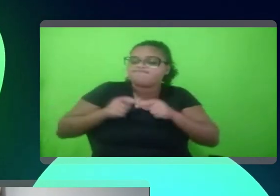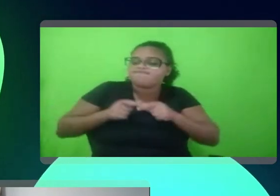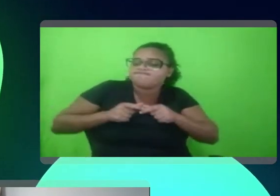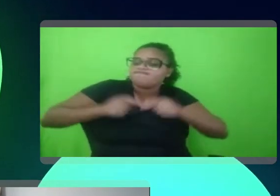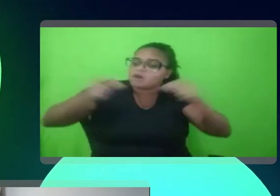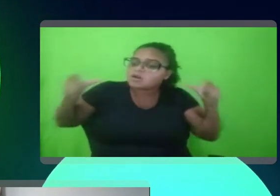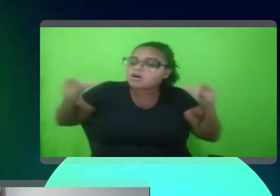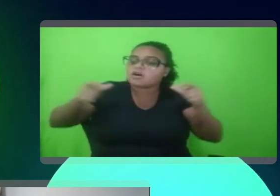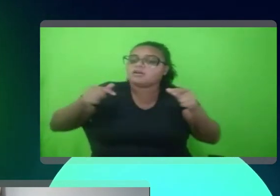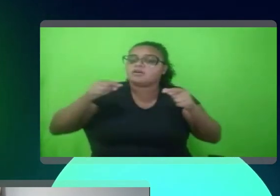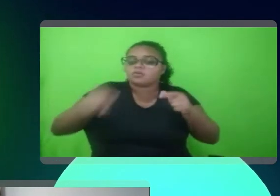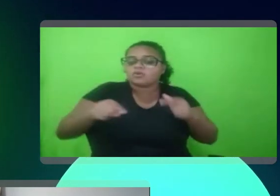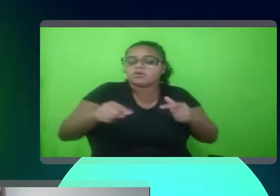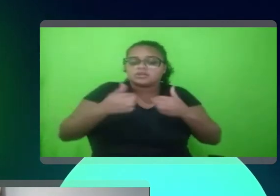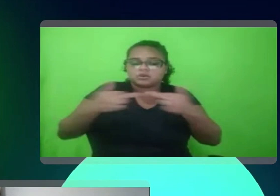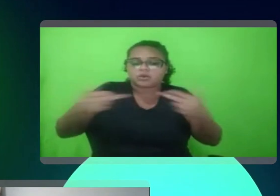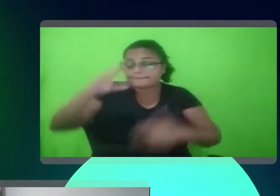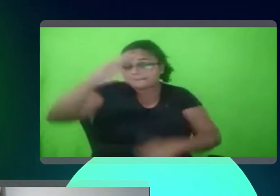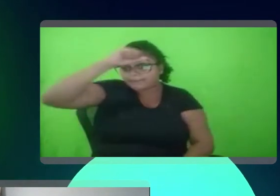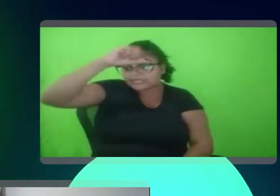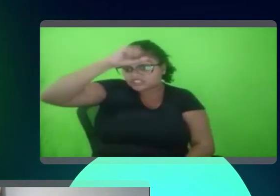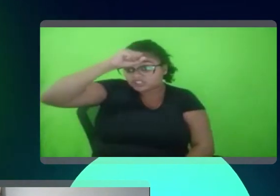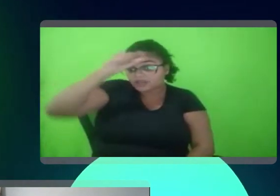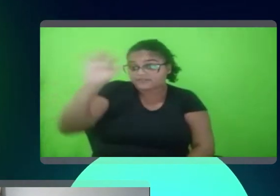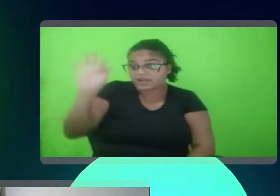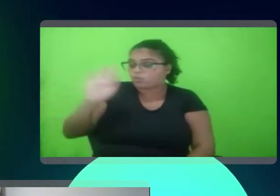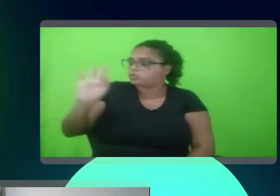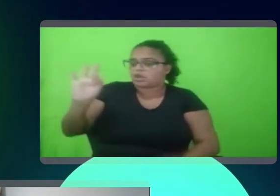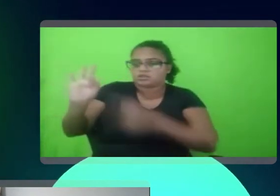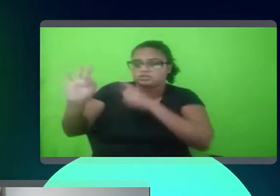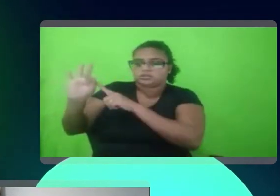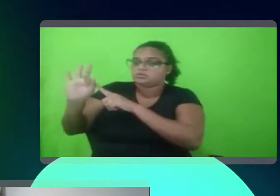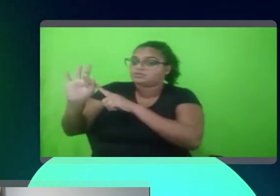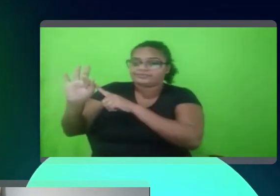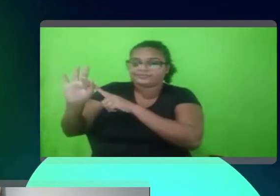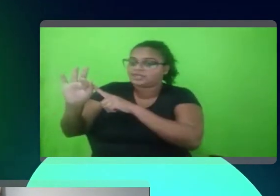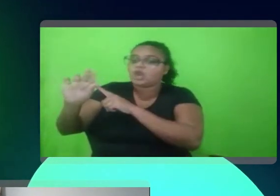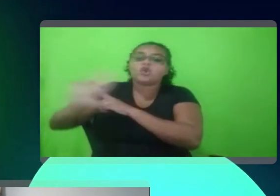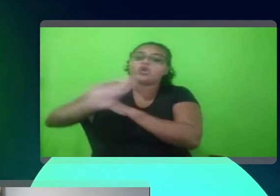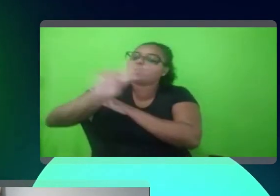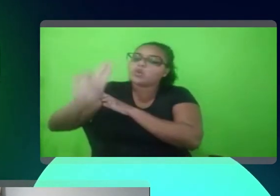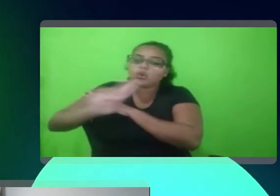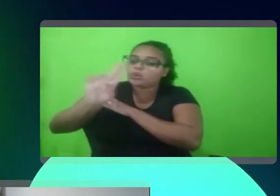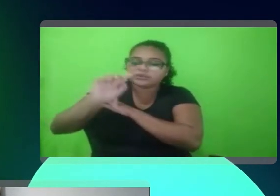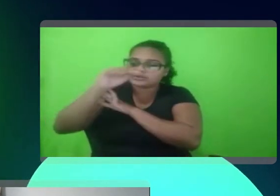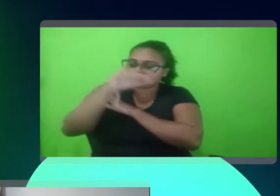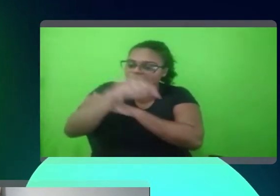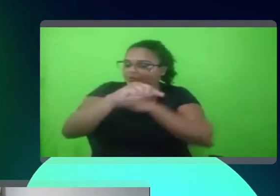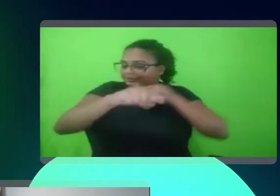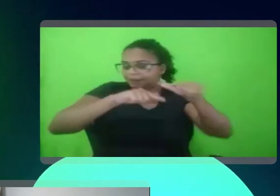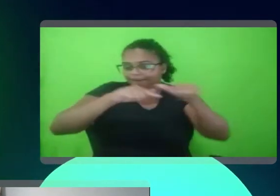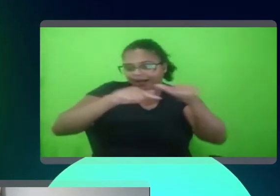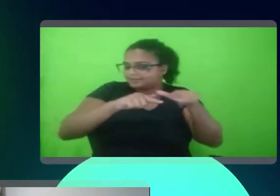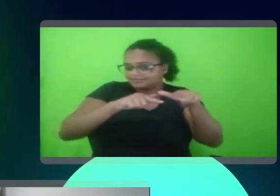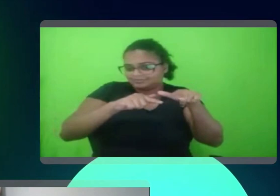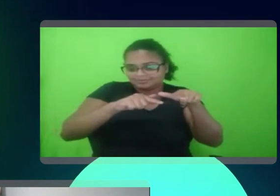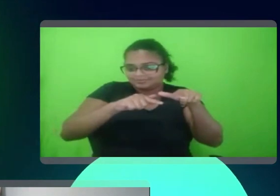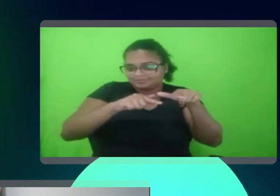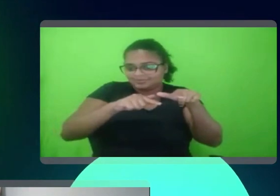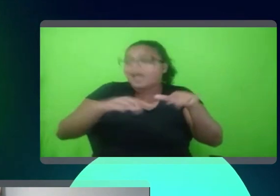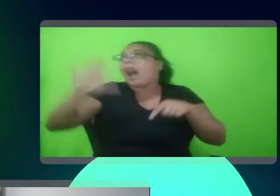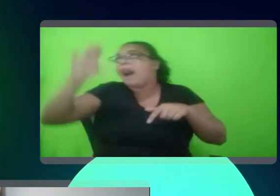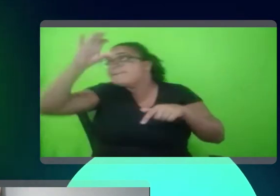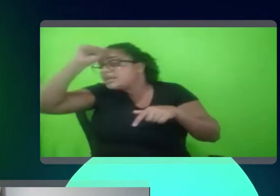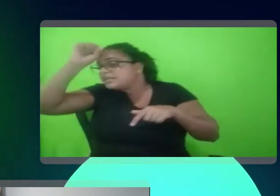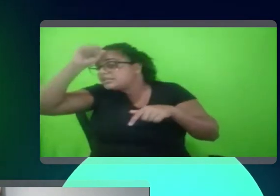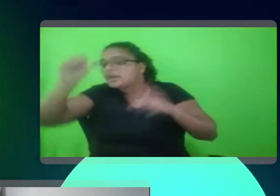parte das coisas que eu aprendi na faculdade, sendo bem sincero, tá, eu não uso diretamente no trabalho, tá, mas elas, é, é